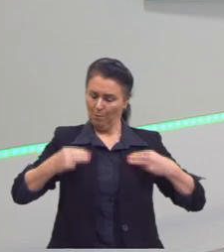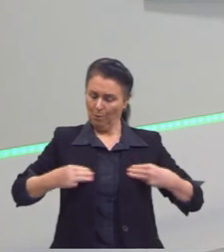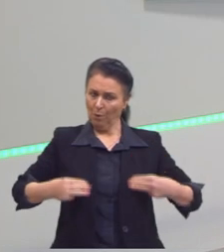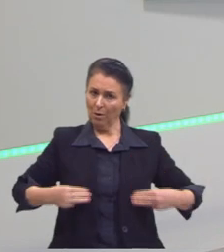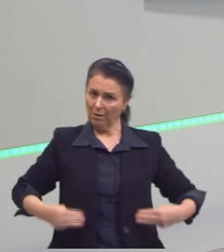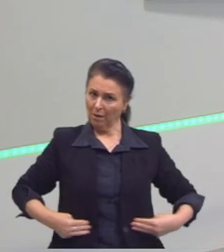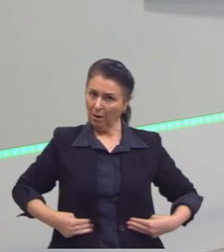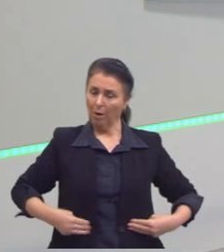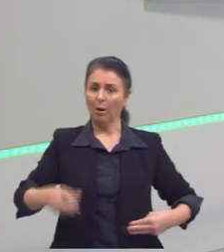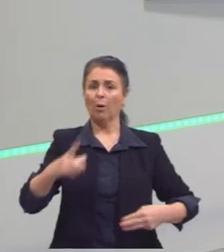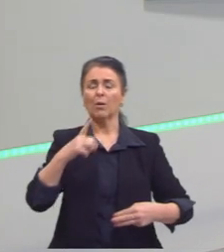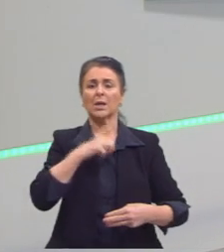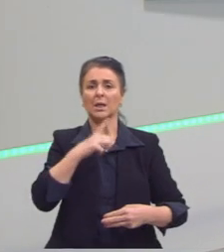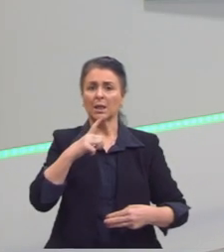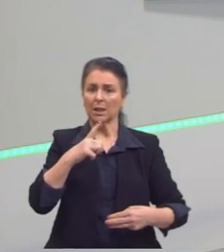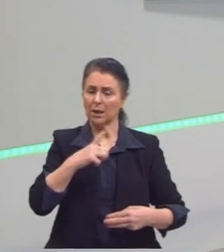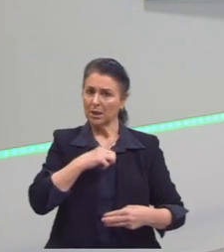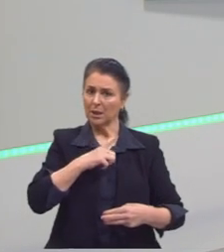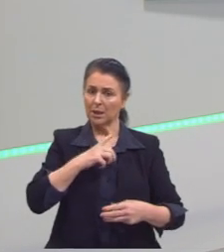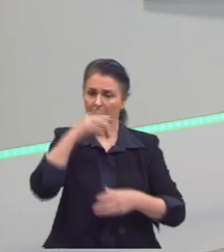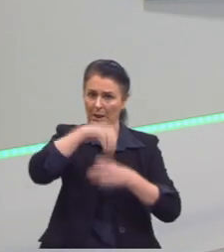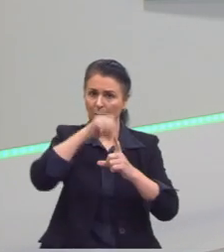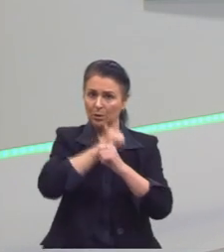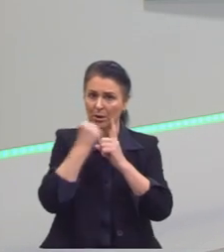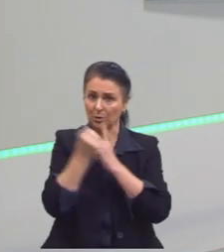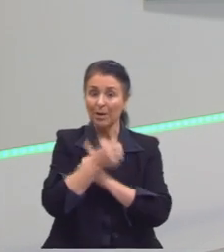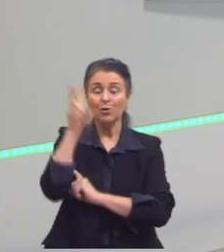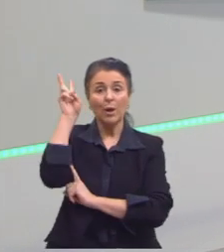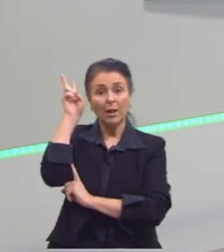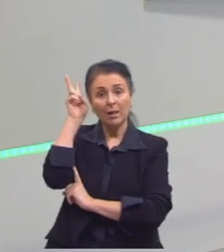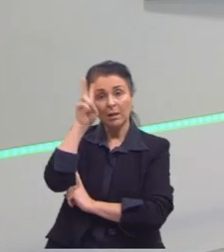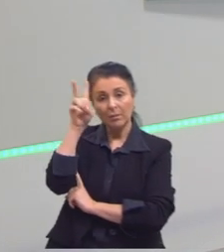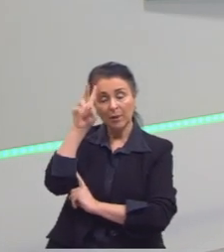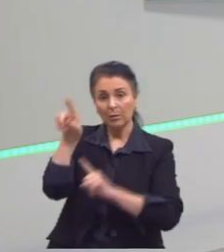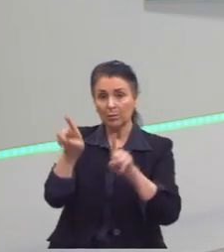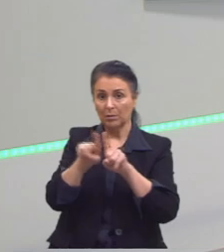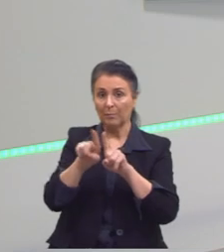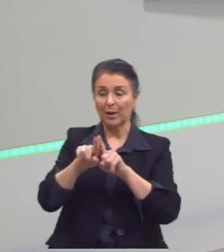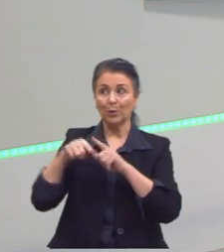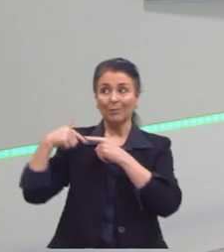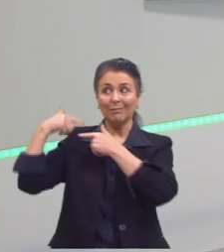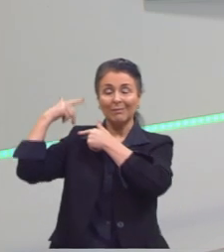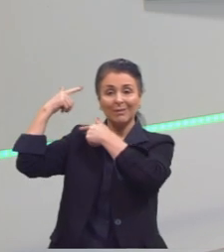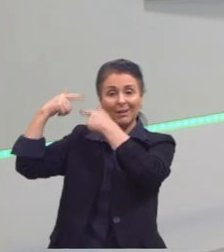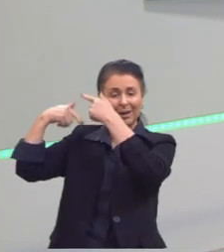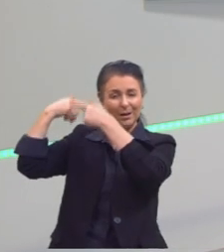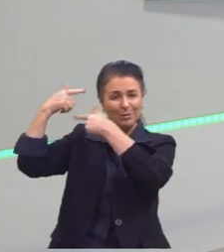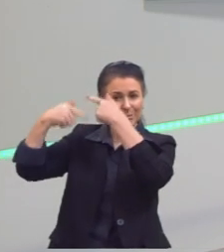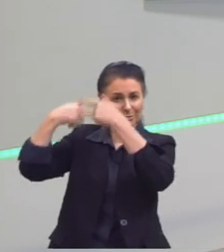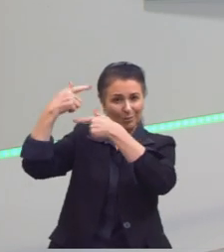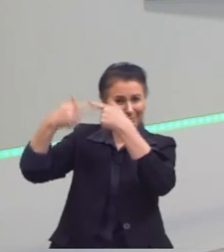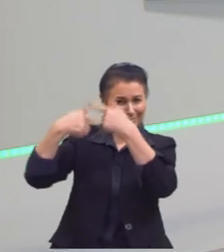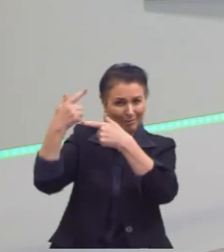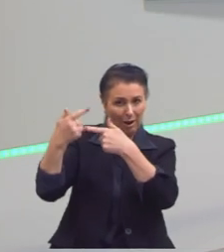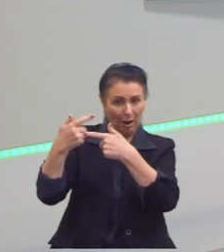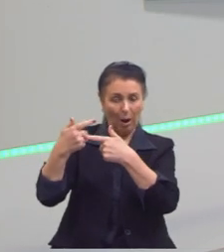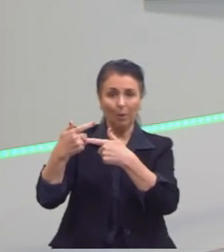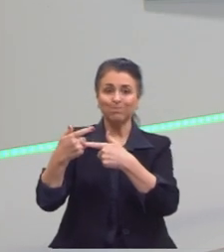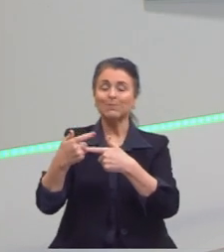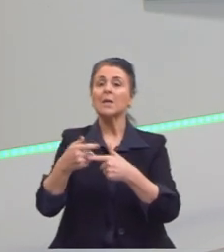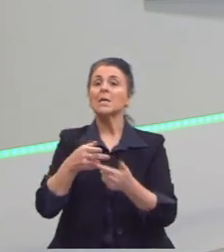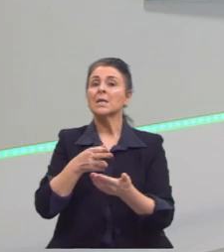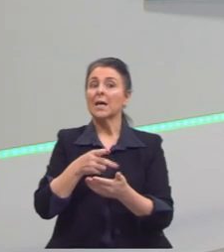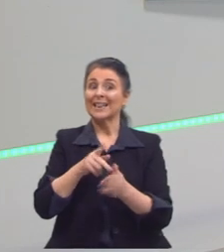determinada dentro daquela sociedade. Lembrando que essa questão tradicional, esse tradicionalismo conservador na